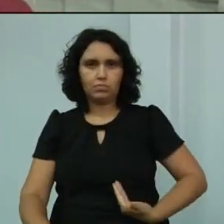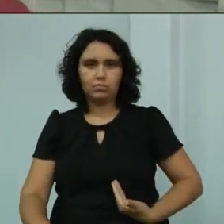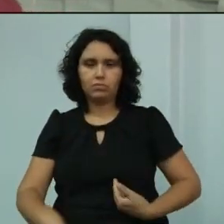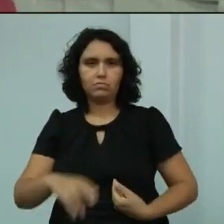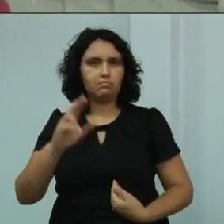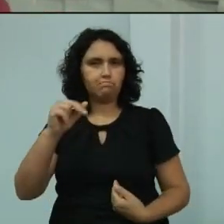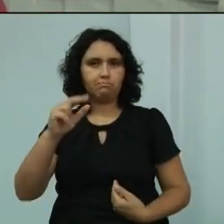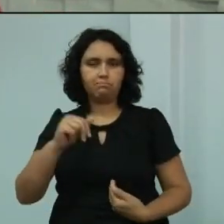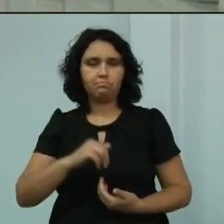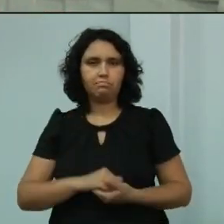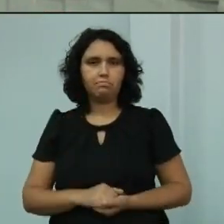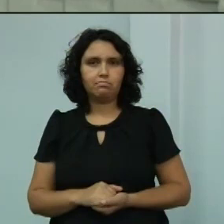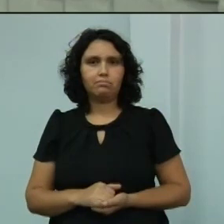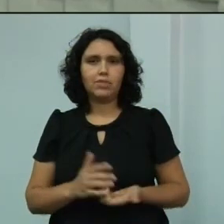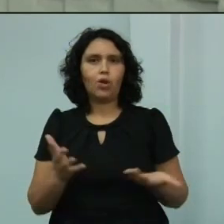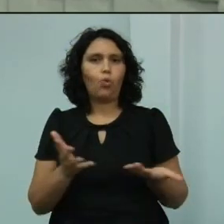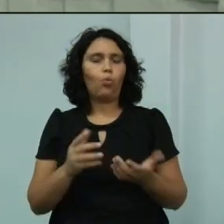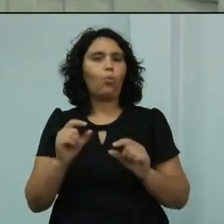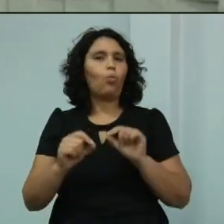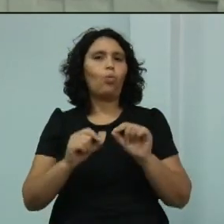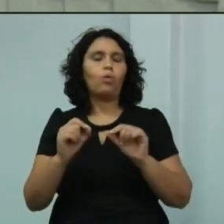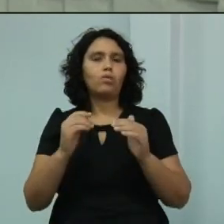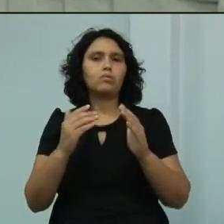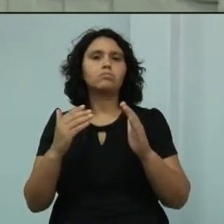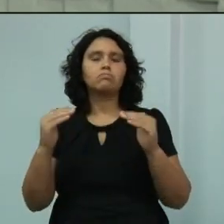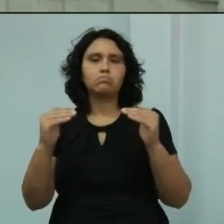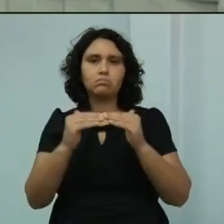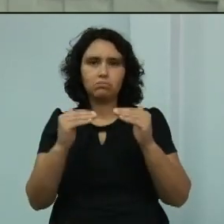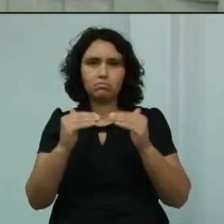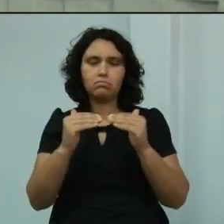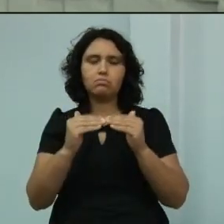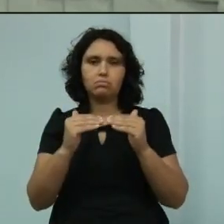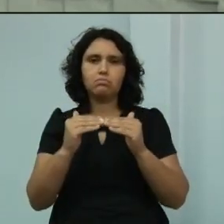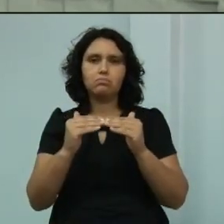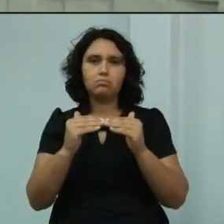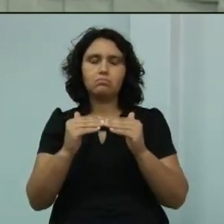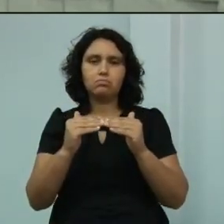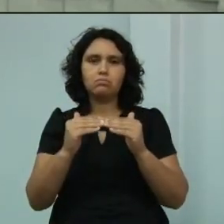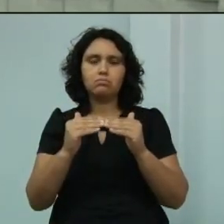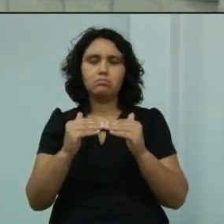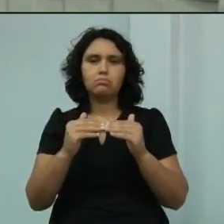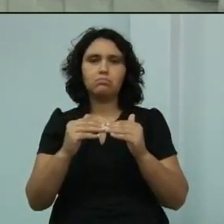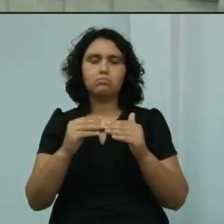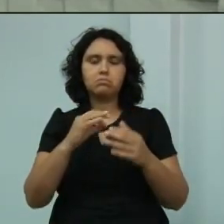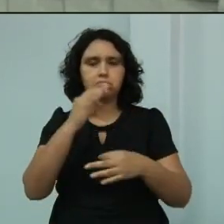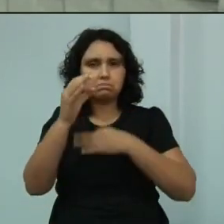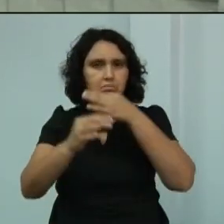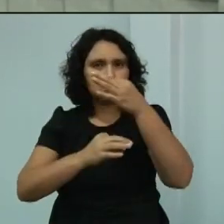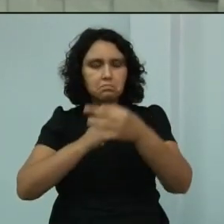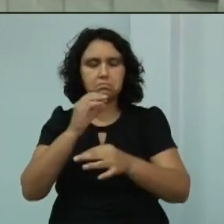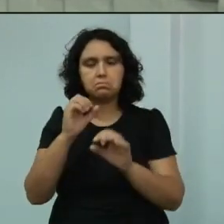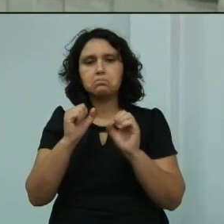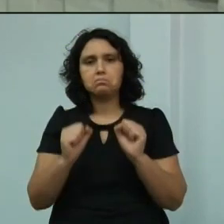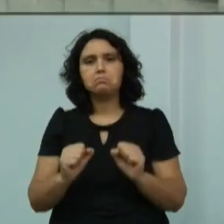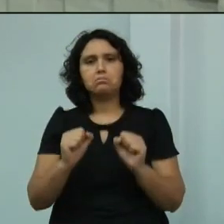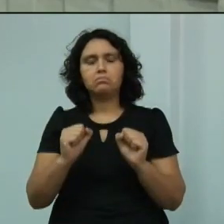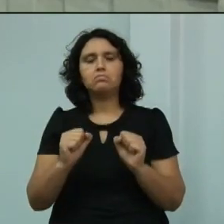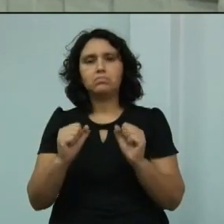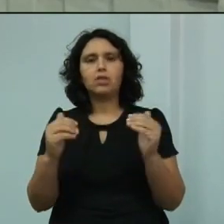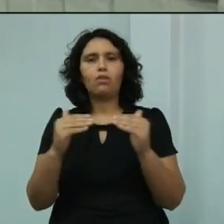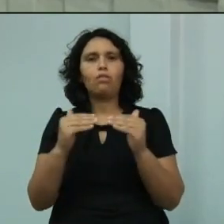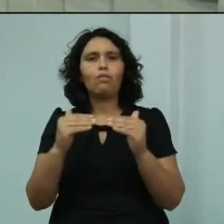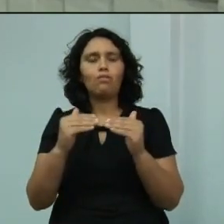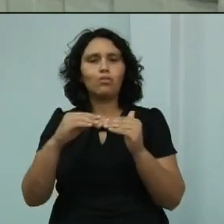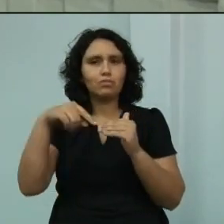E não é hoje que vou... E eu sou favorável, sim. Podem me criticar que eu votei favorável para os próximos